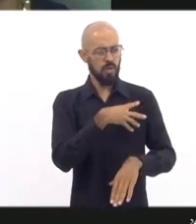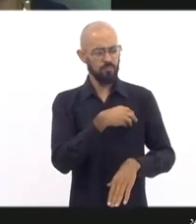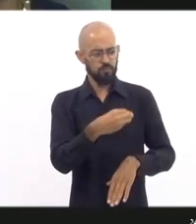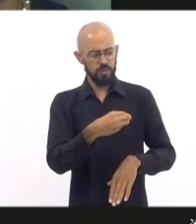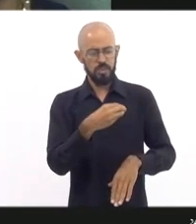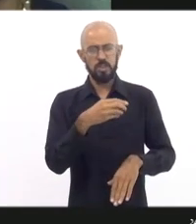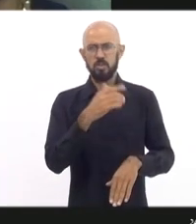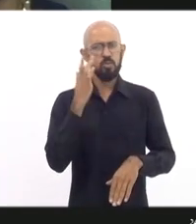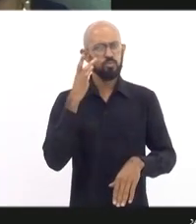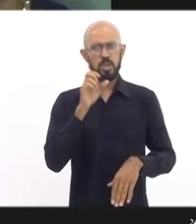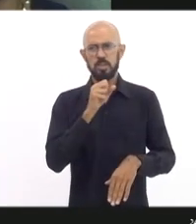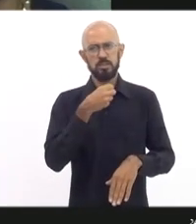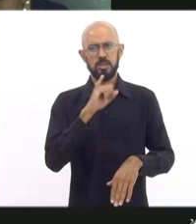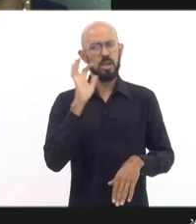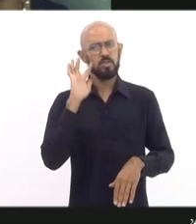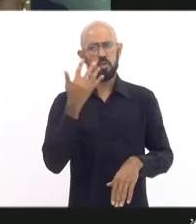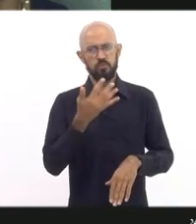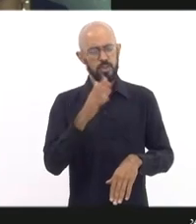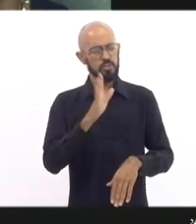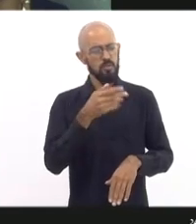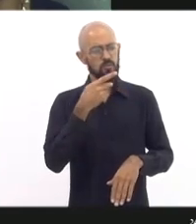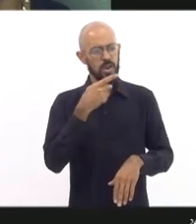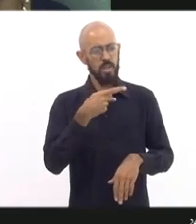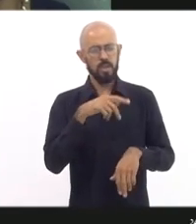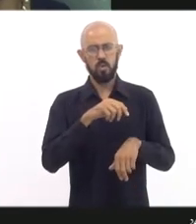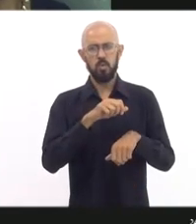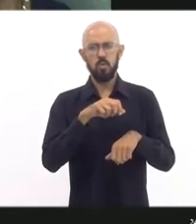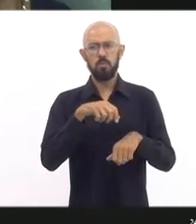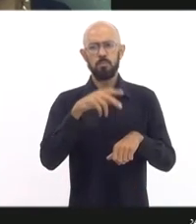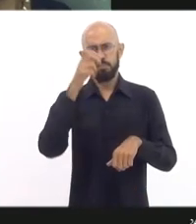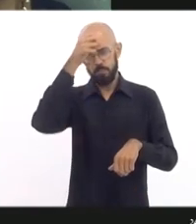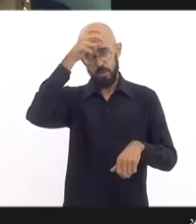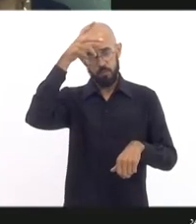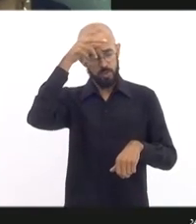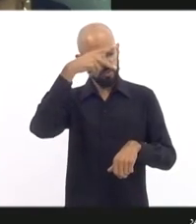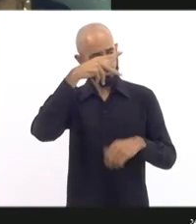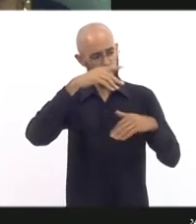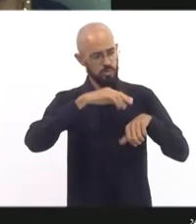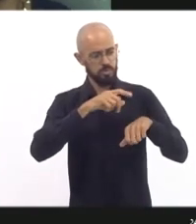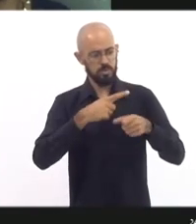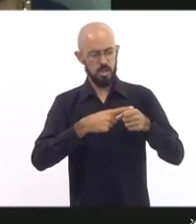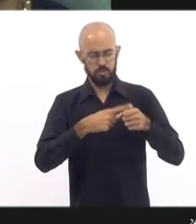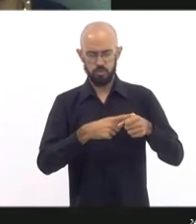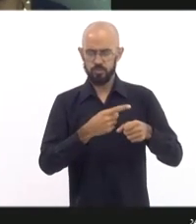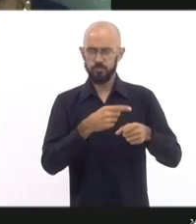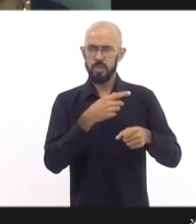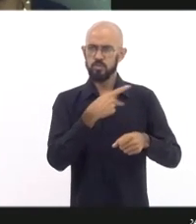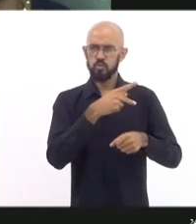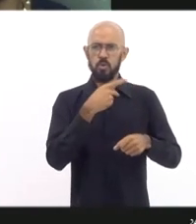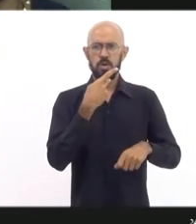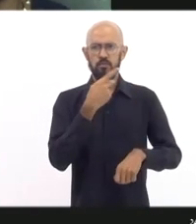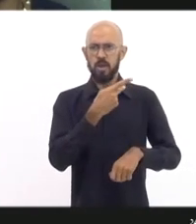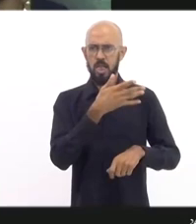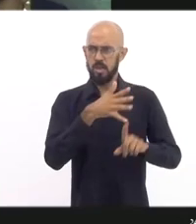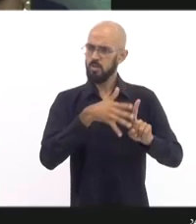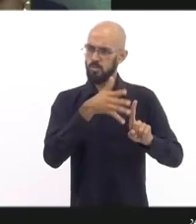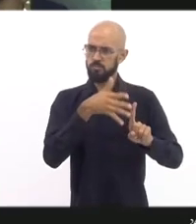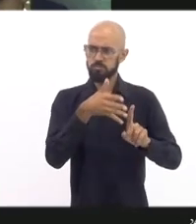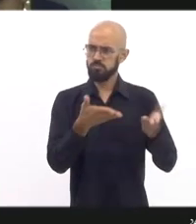já resolveu ou não. Falei com Axel, o prefeito. Bom, a palavra é sua. Ouçamos sua voz. Chops.